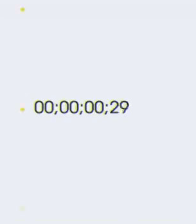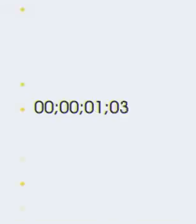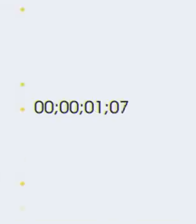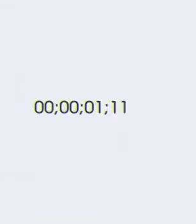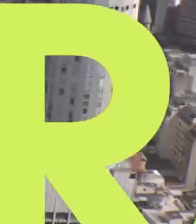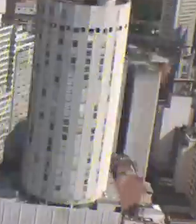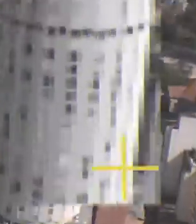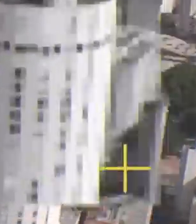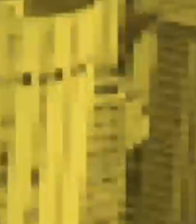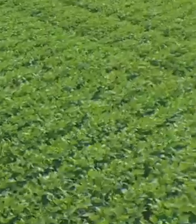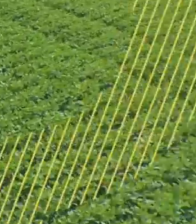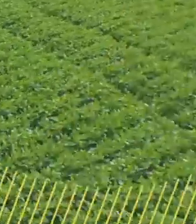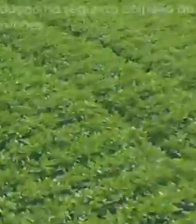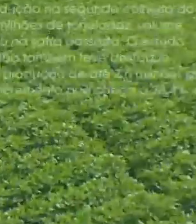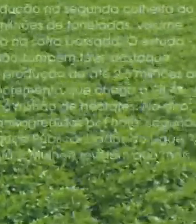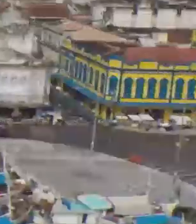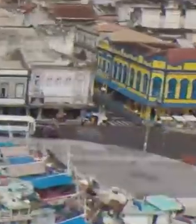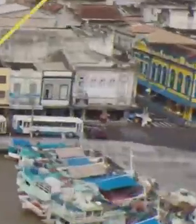governo termina aqui,